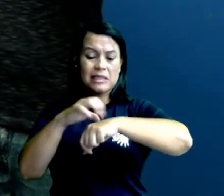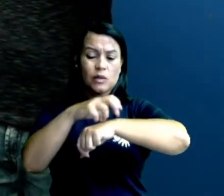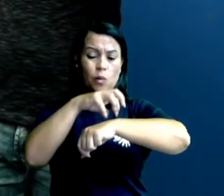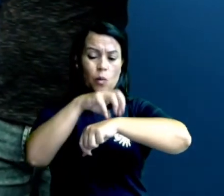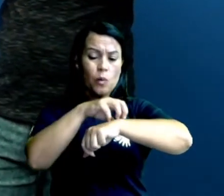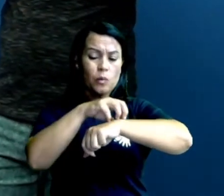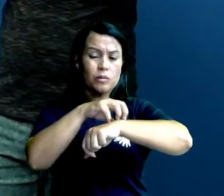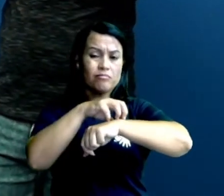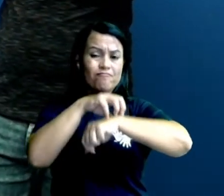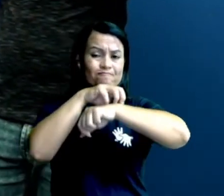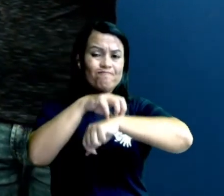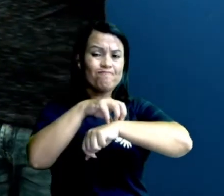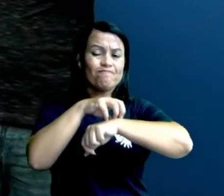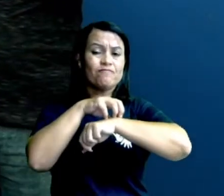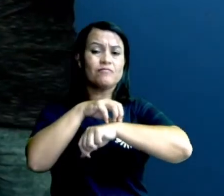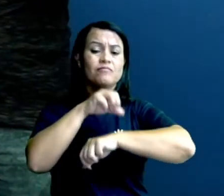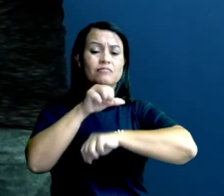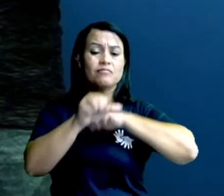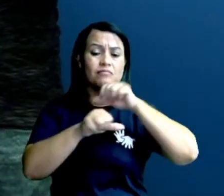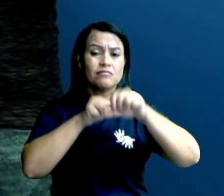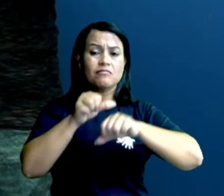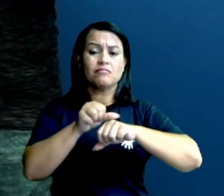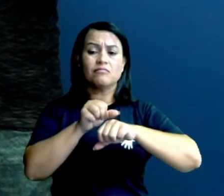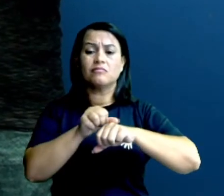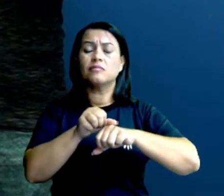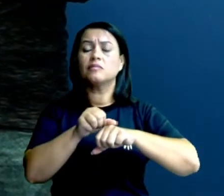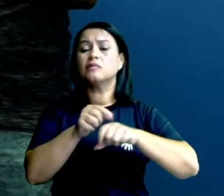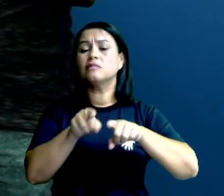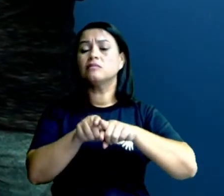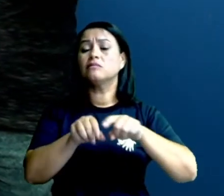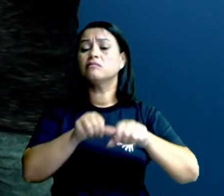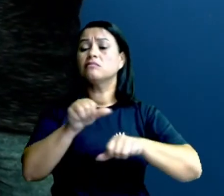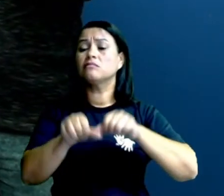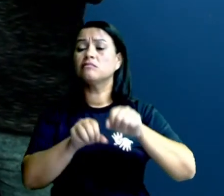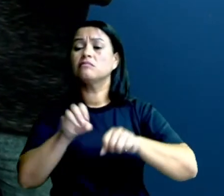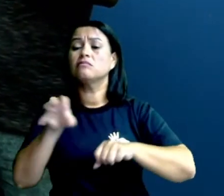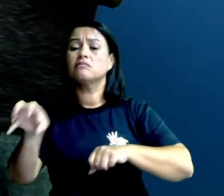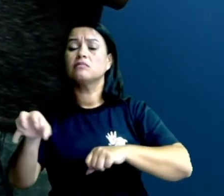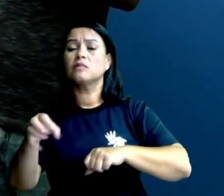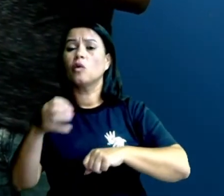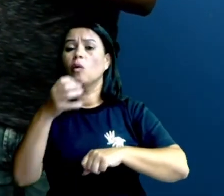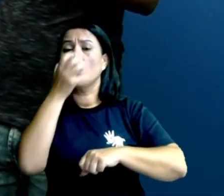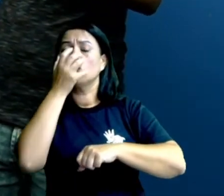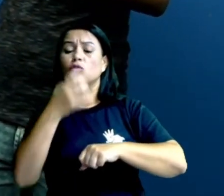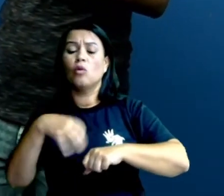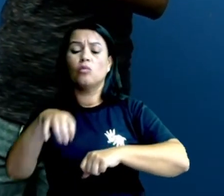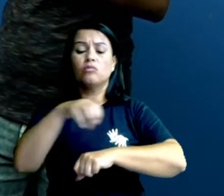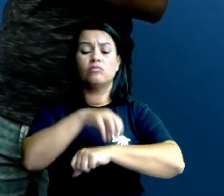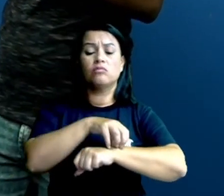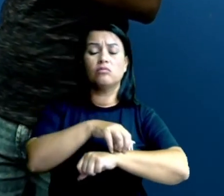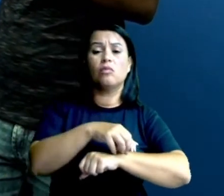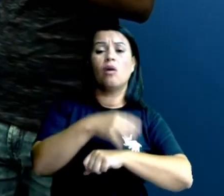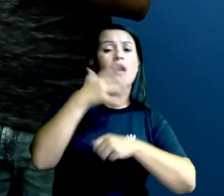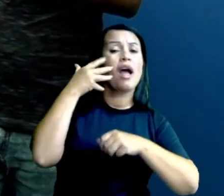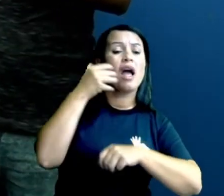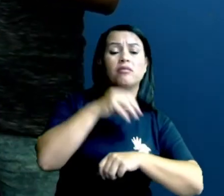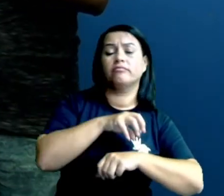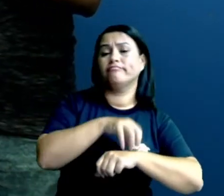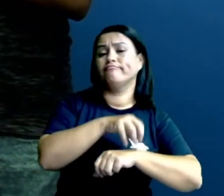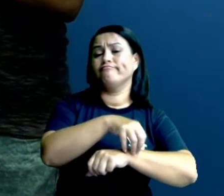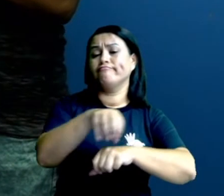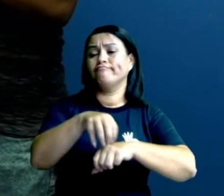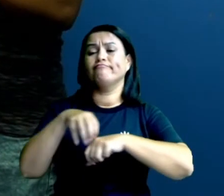volta para o hospedeiro de novo, outro hospedeiro, depois volta para o solo e volta. Então, essas mudanças de nifas,